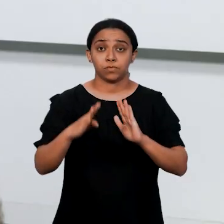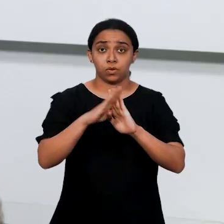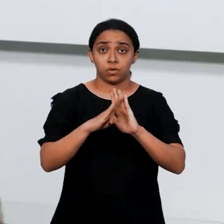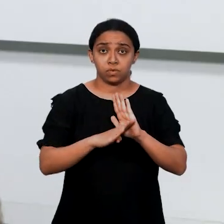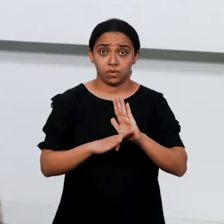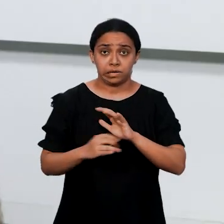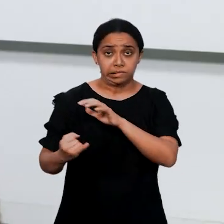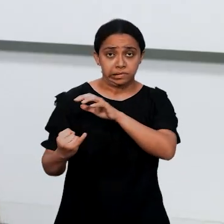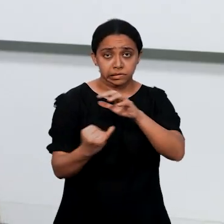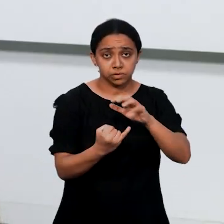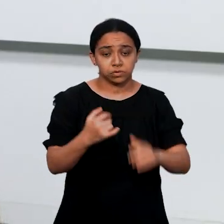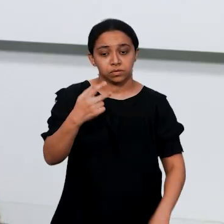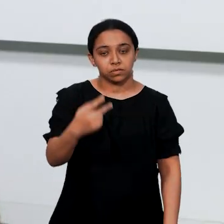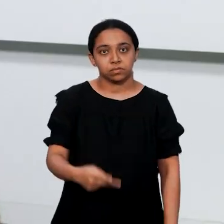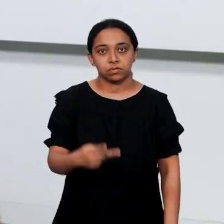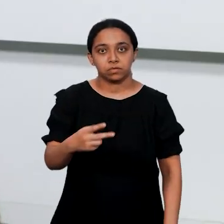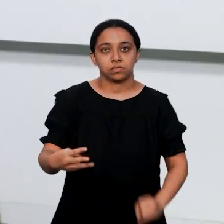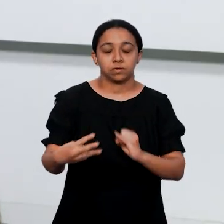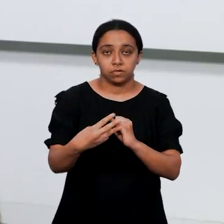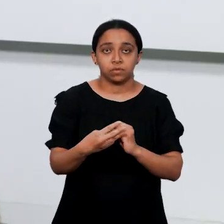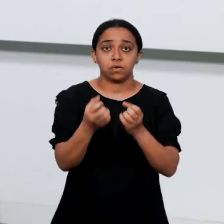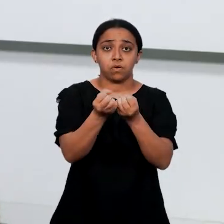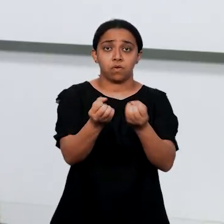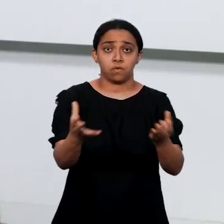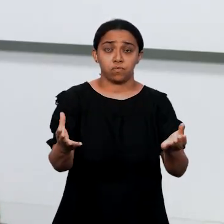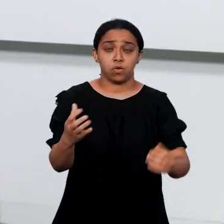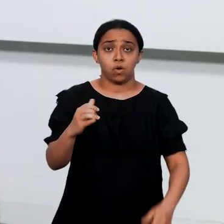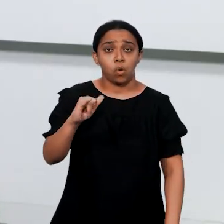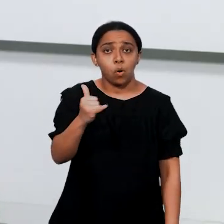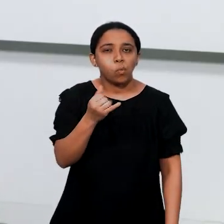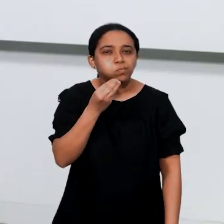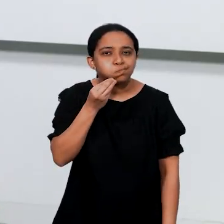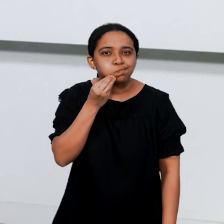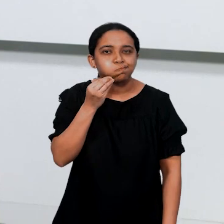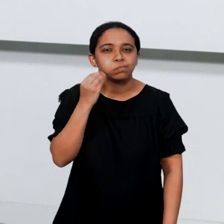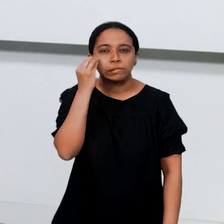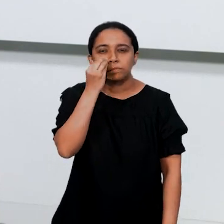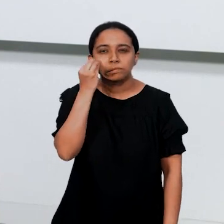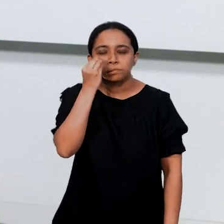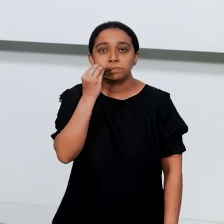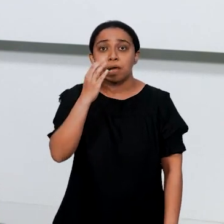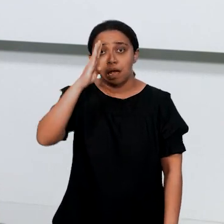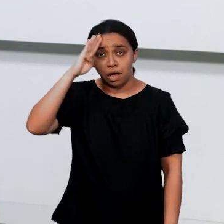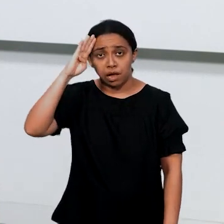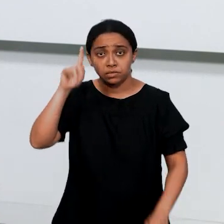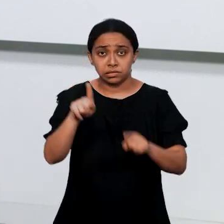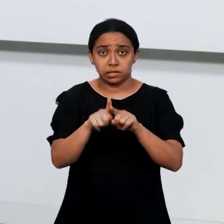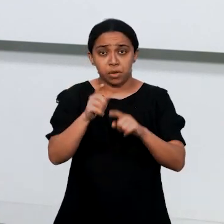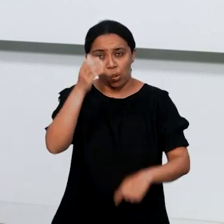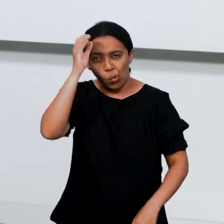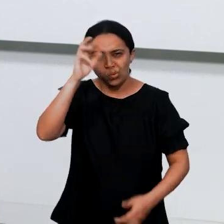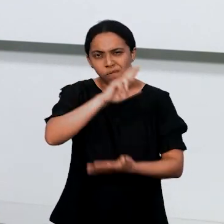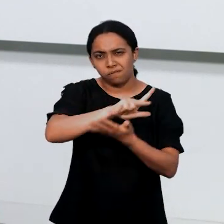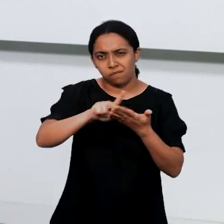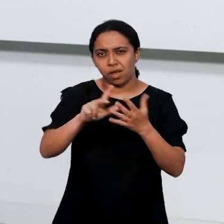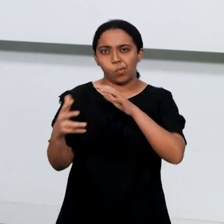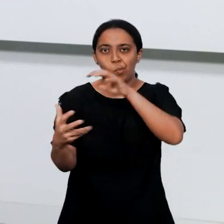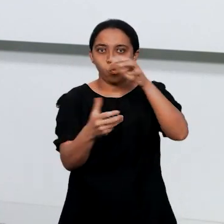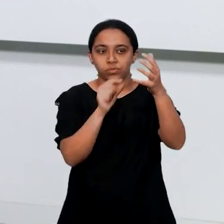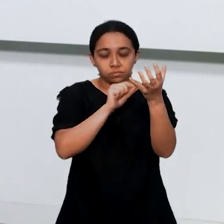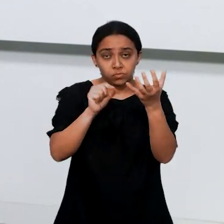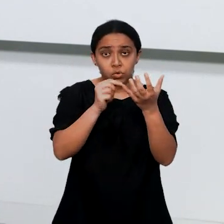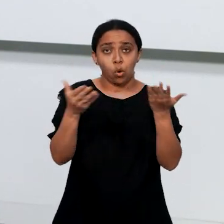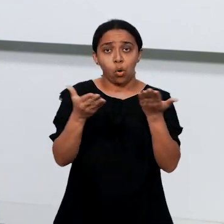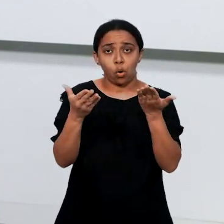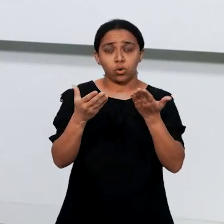O Programa de Internacionalização do IFMA oferece oportunidades de experiências acadêmicas e culturais pelo mundo.